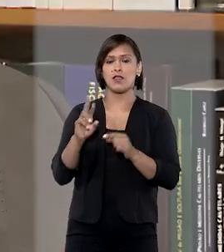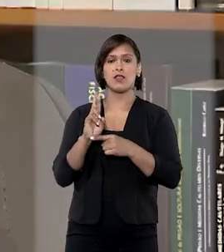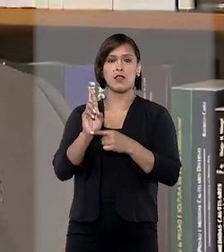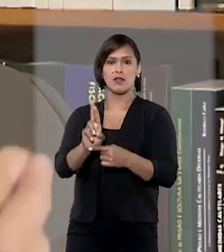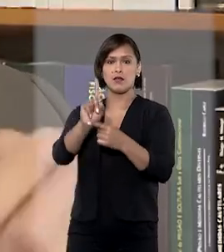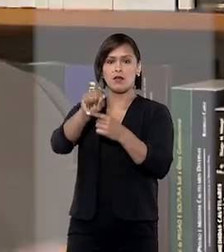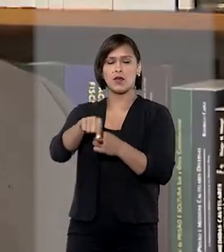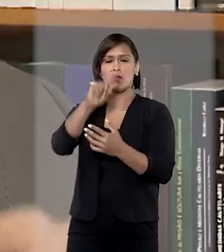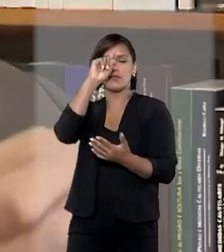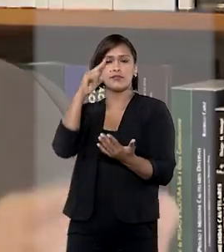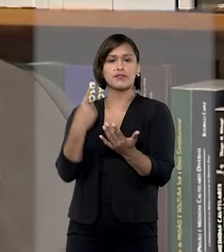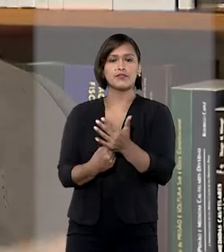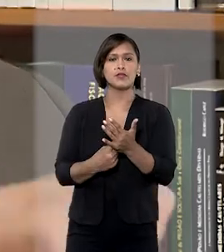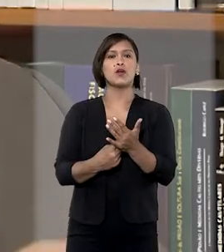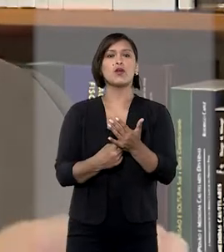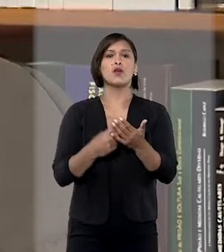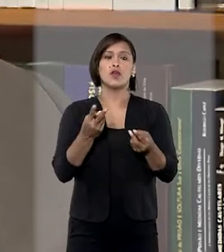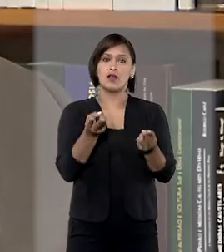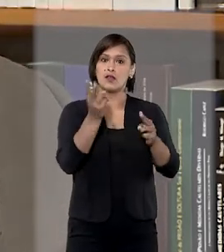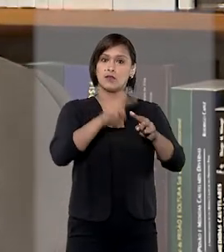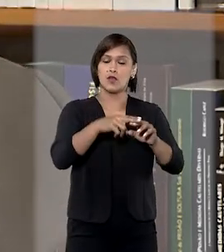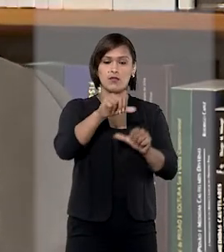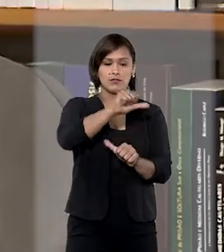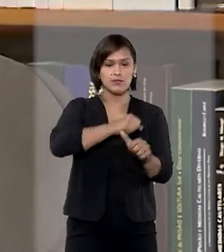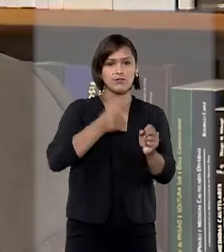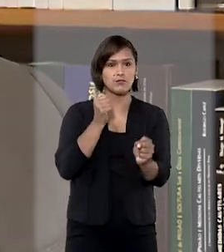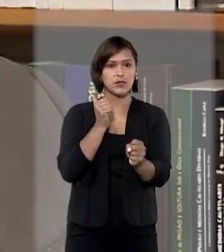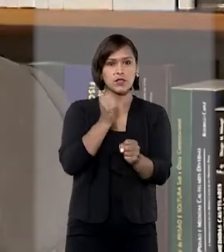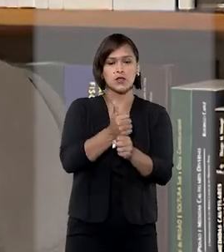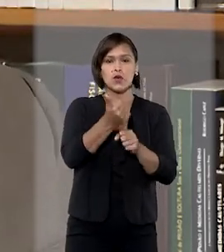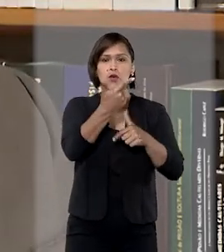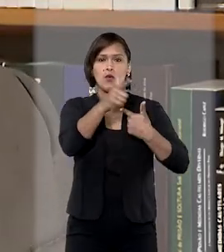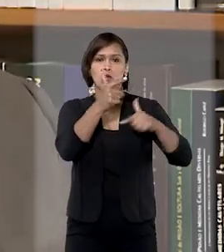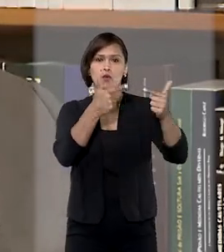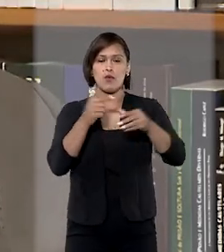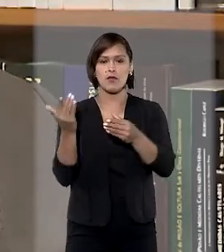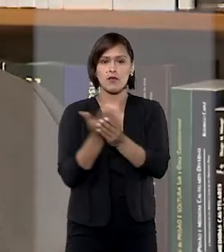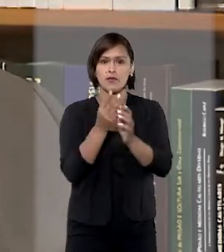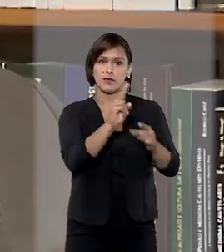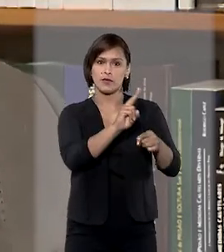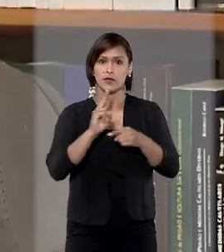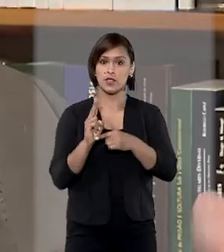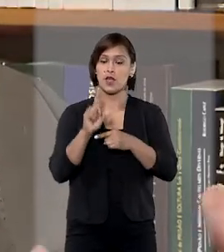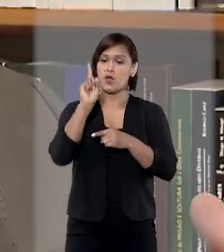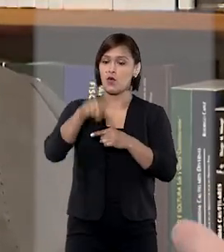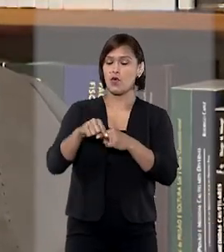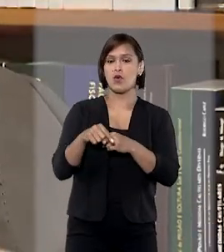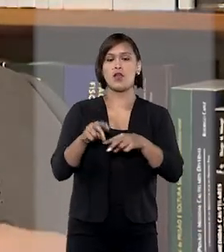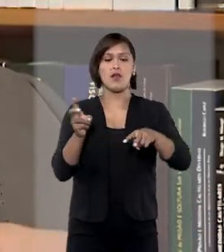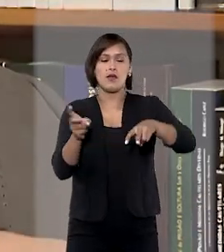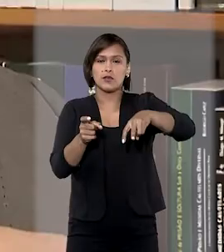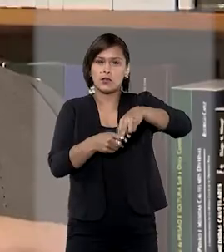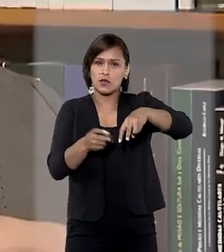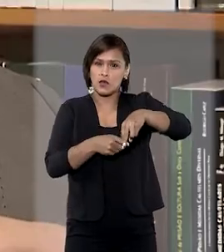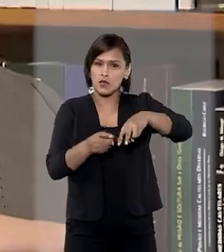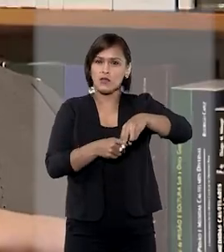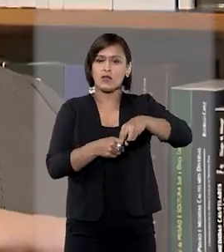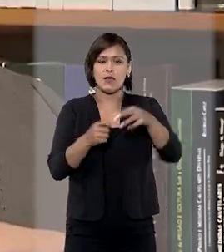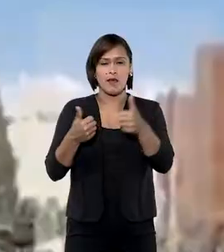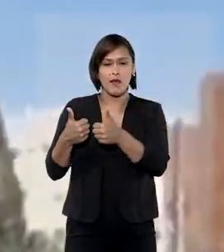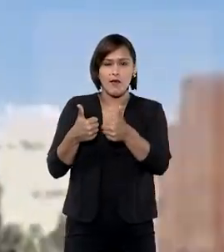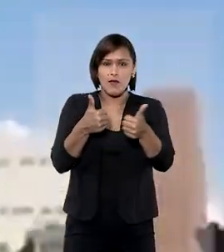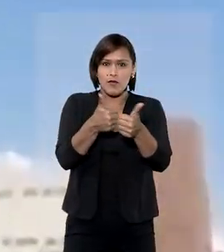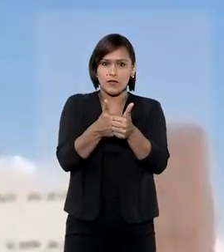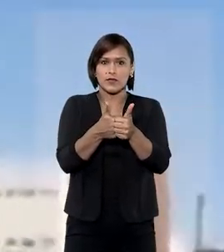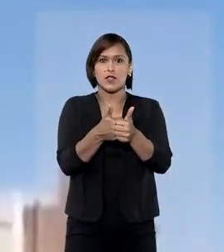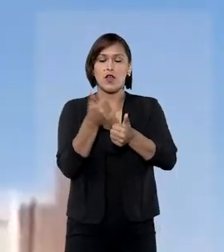Ribeiro Dantas determinou que a prisão preventiva seja substituída por outras medidas cautelares, entre elas o uso de tornozeleira eletrônica.